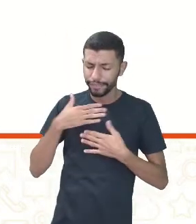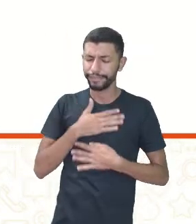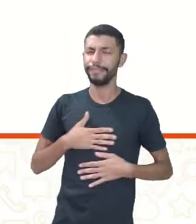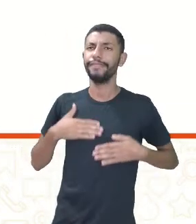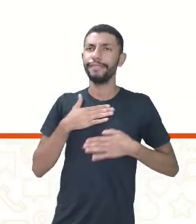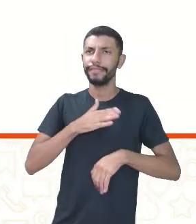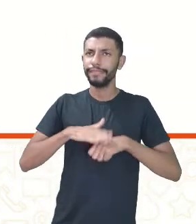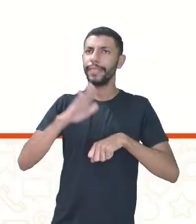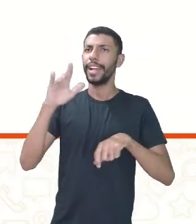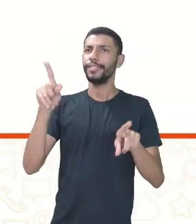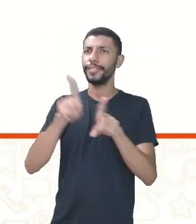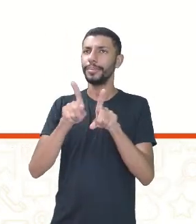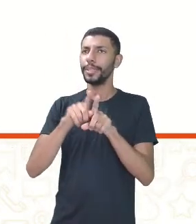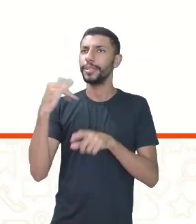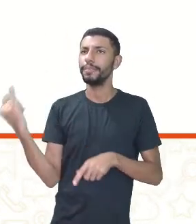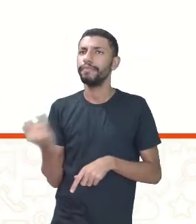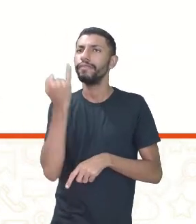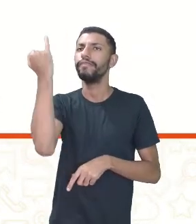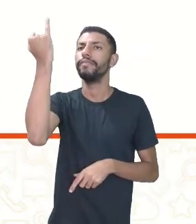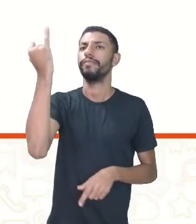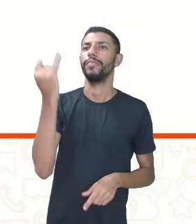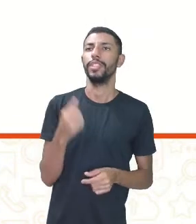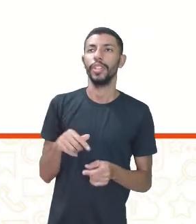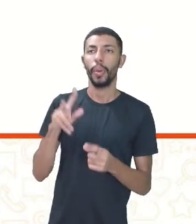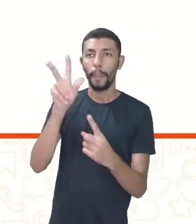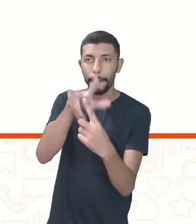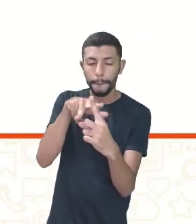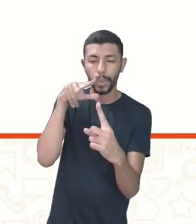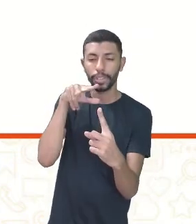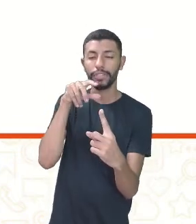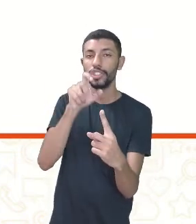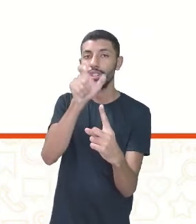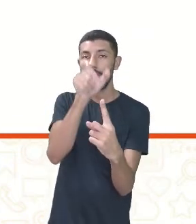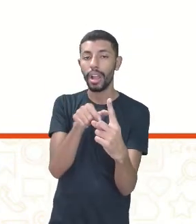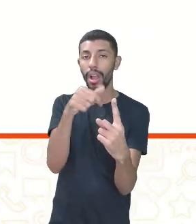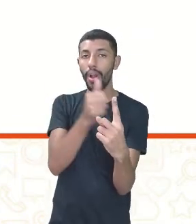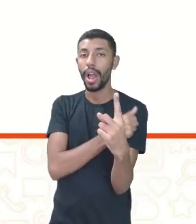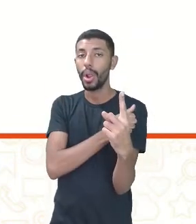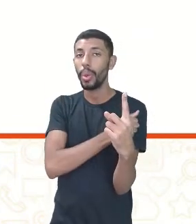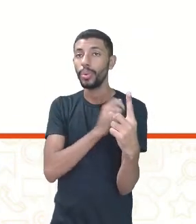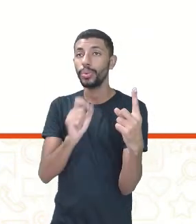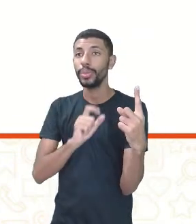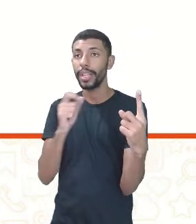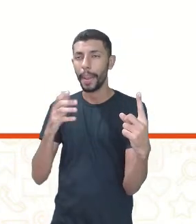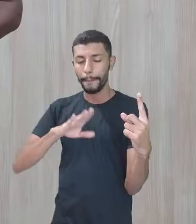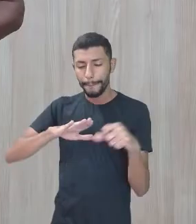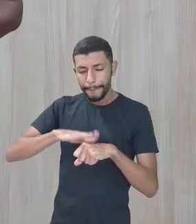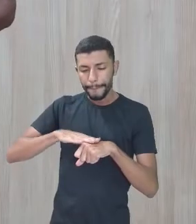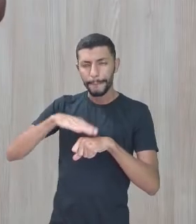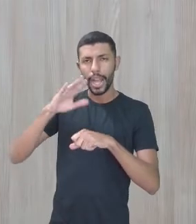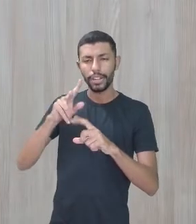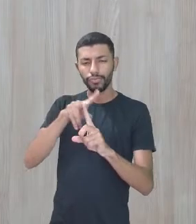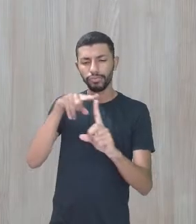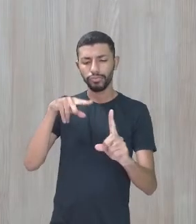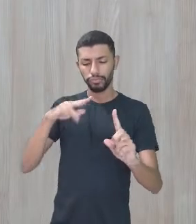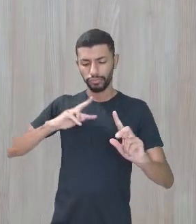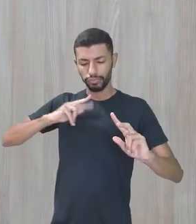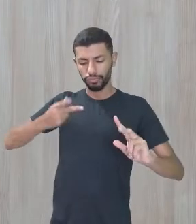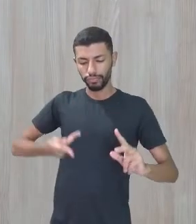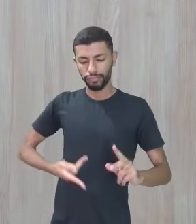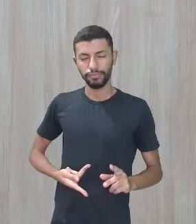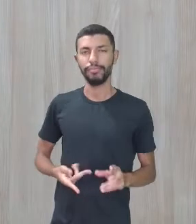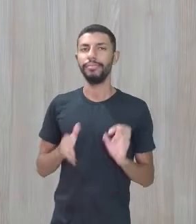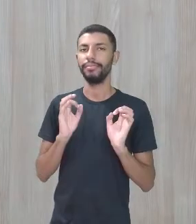com o olhar para o estudante de uma maneira mais humana. Então, todos os estudantes, ele vai